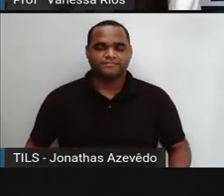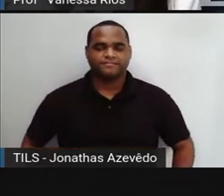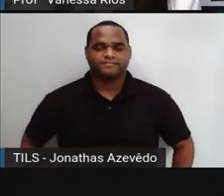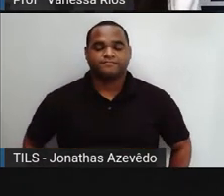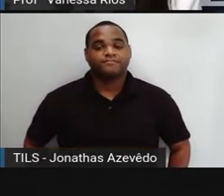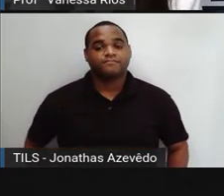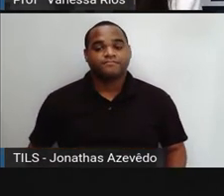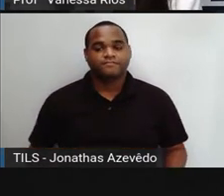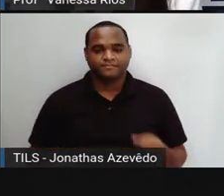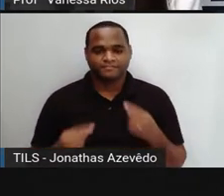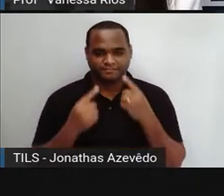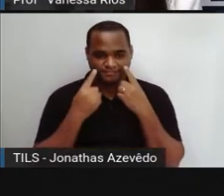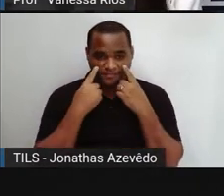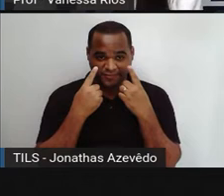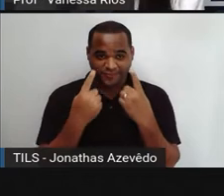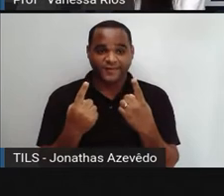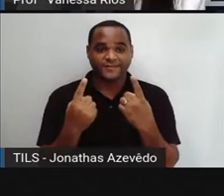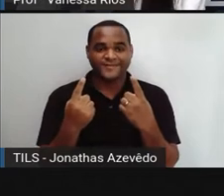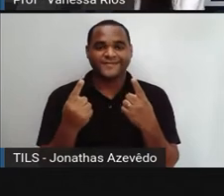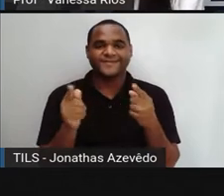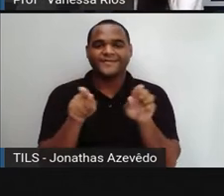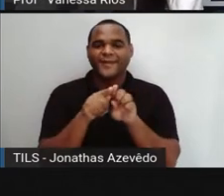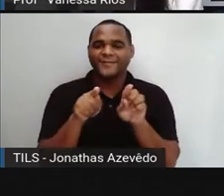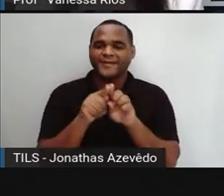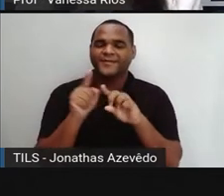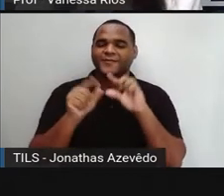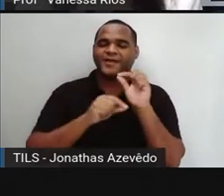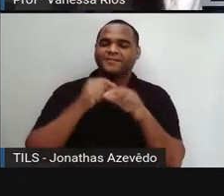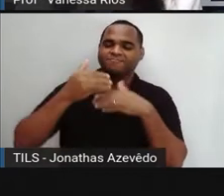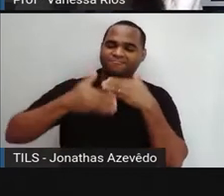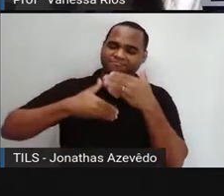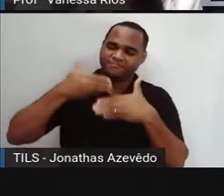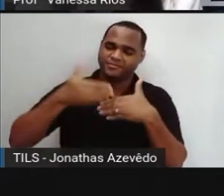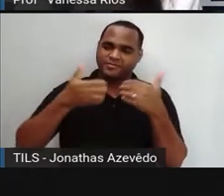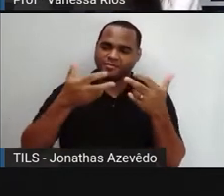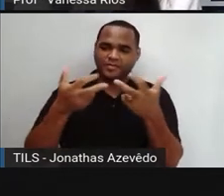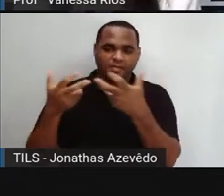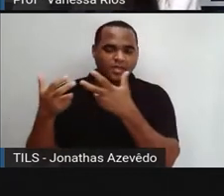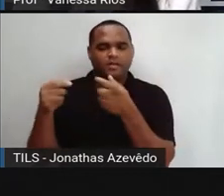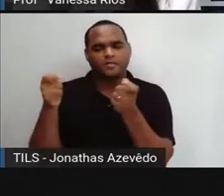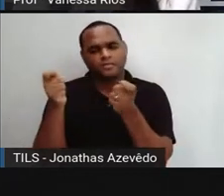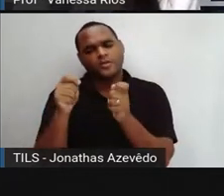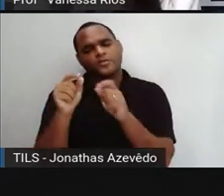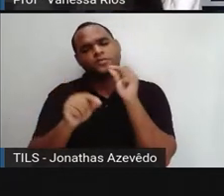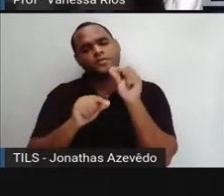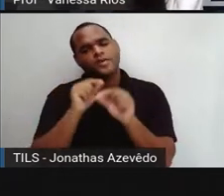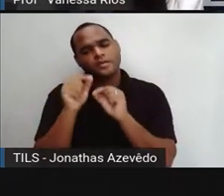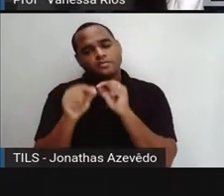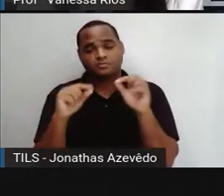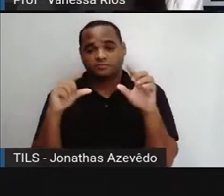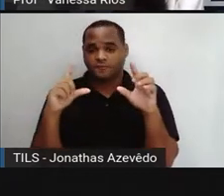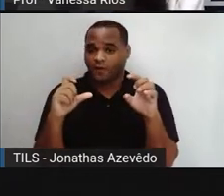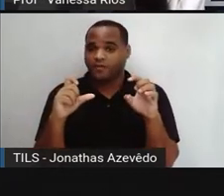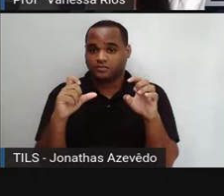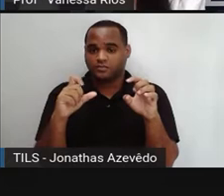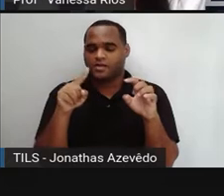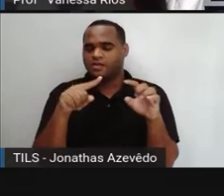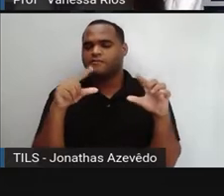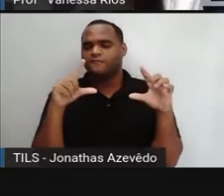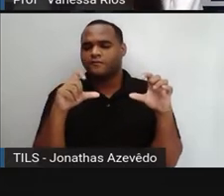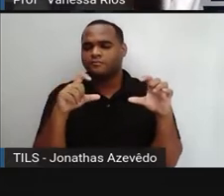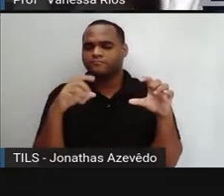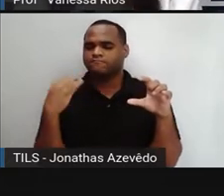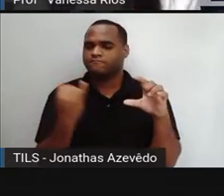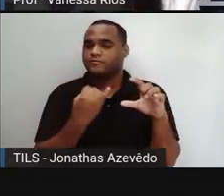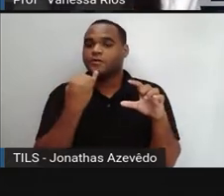E aí a gente observa aqui, diante das primeiras percepções do que poderia ser uma fotografia, a fotografia, ela